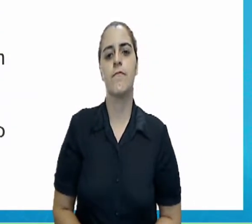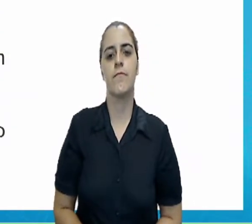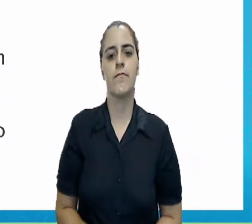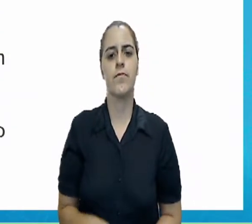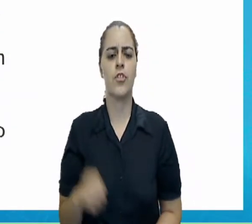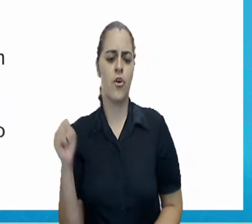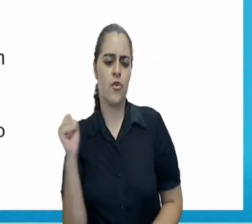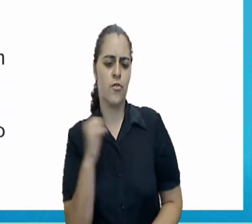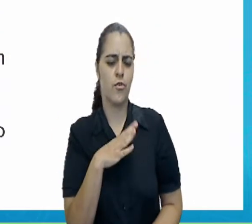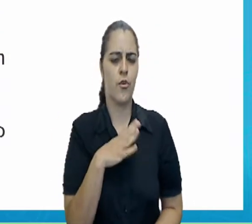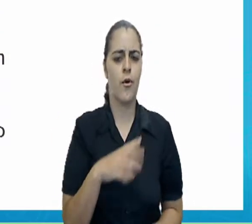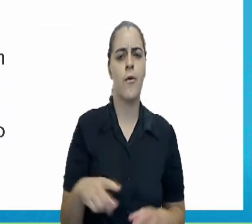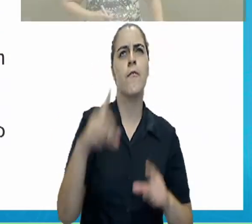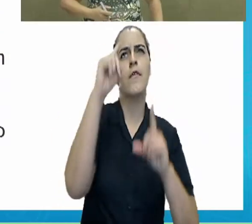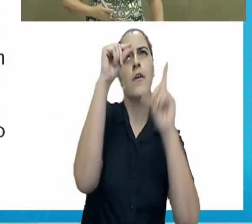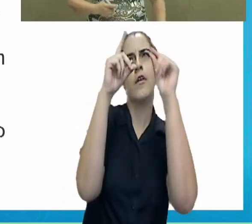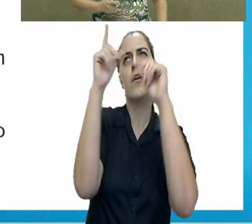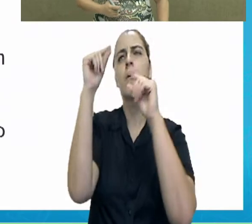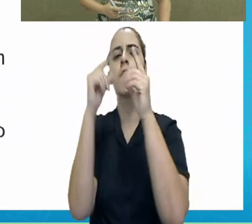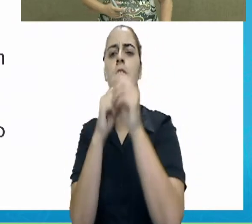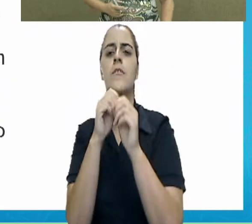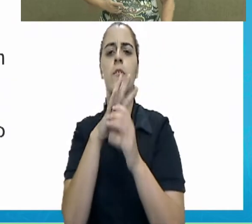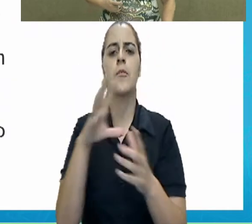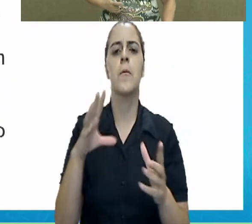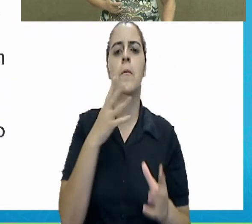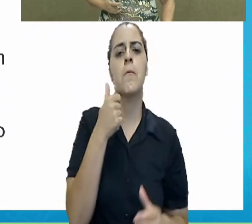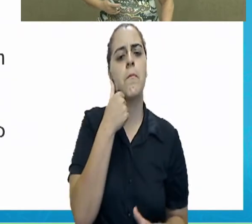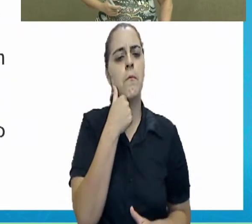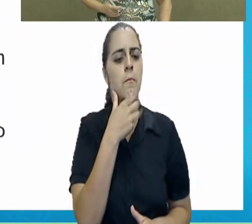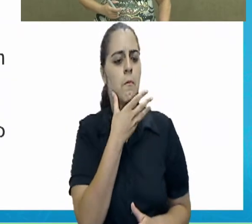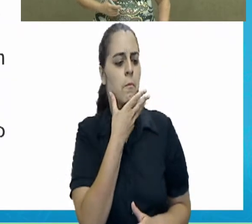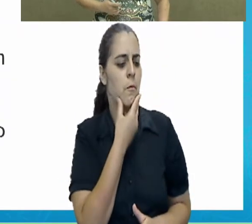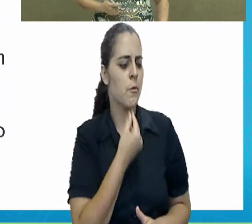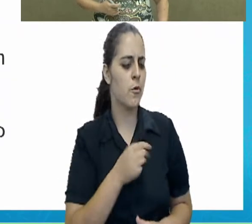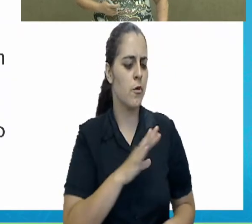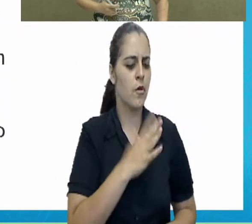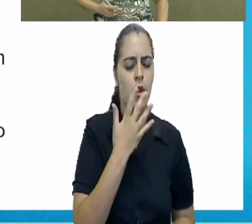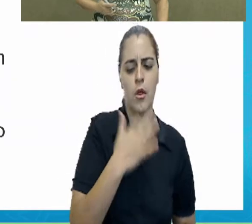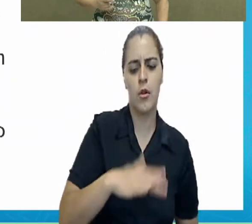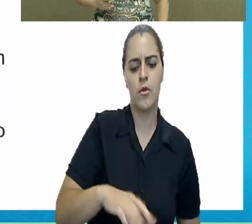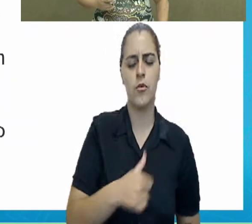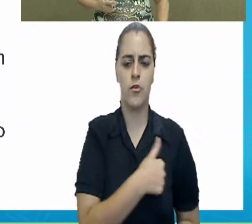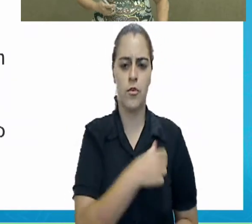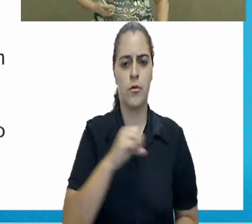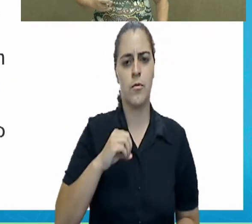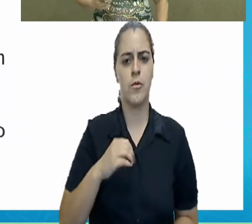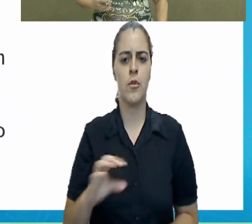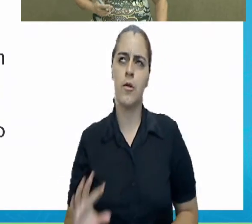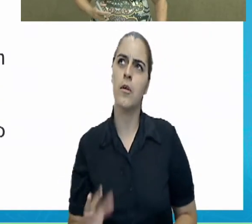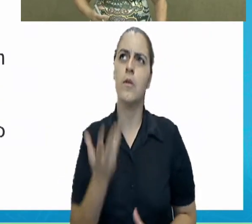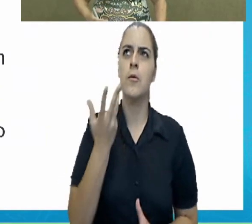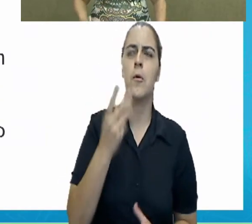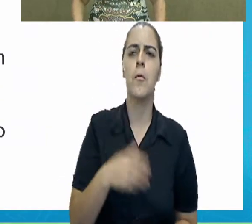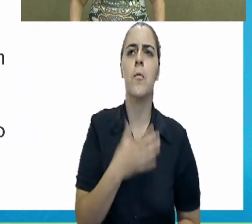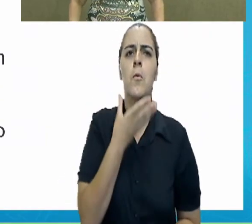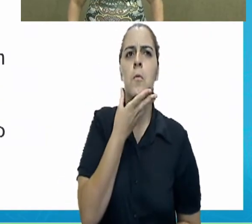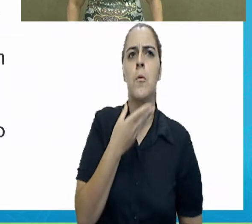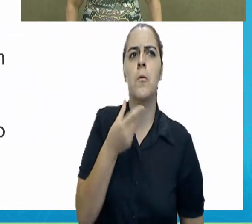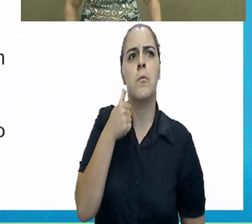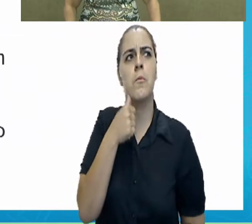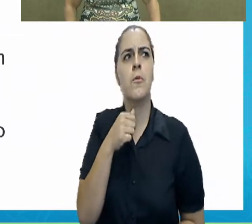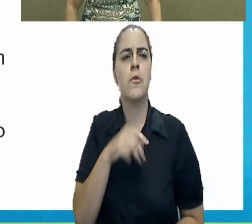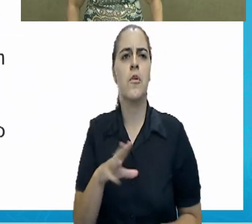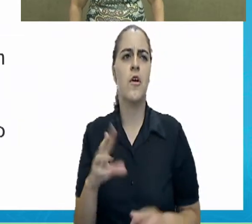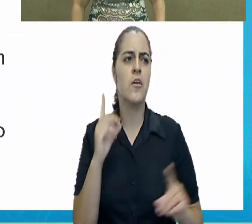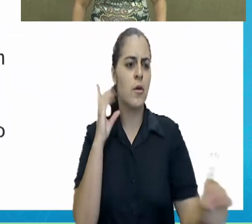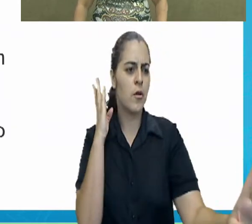Jovem astrônomo, menino de 10 anos, torna-se a pessoa mais jovem a